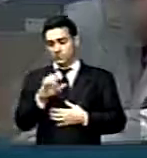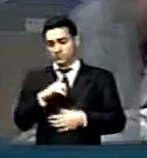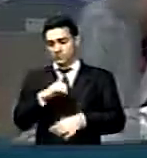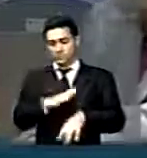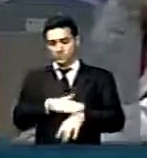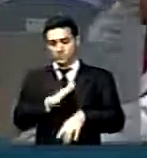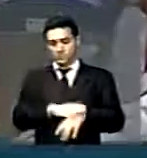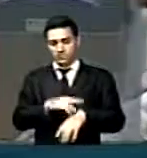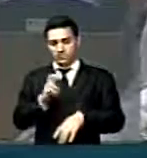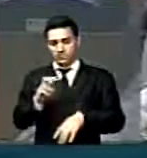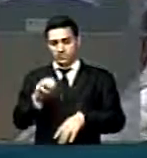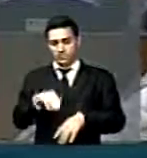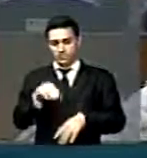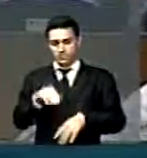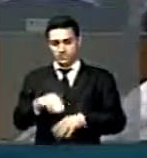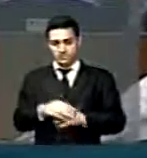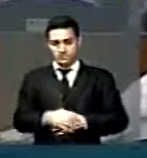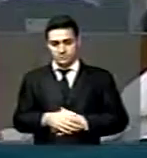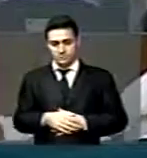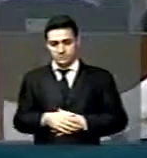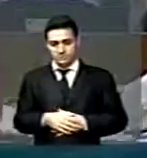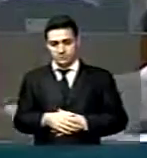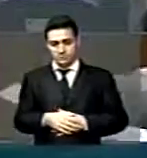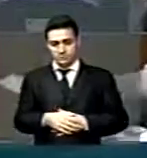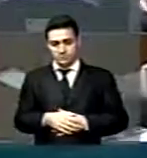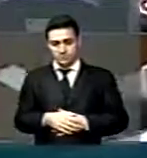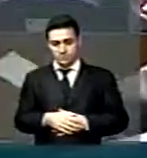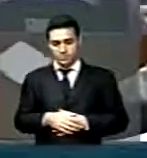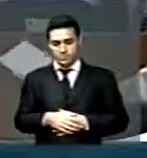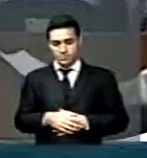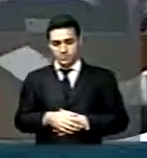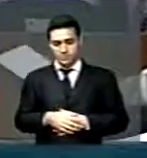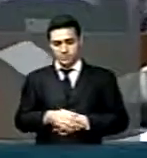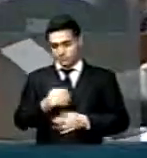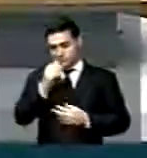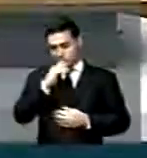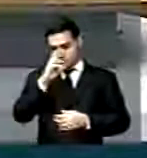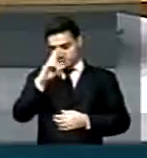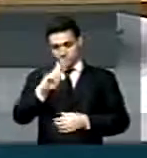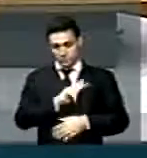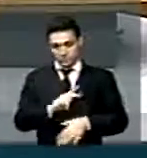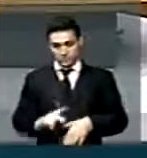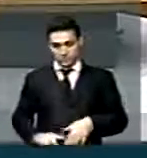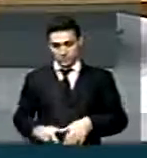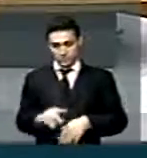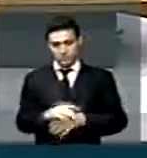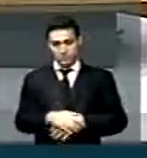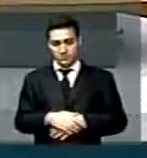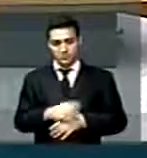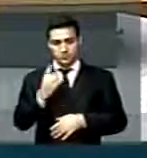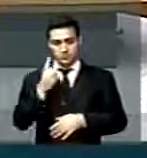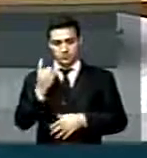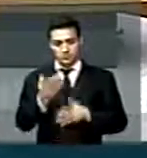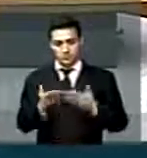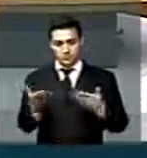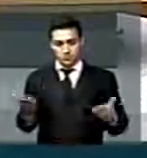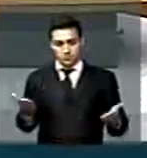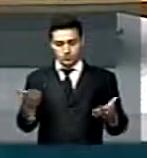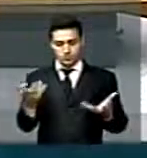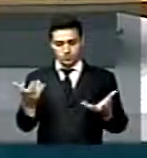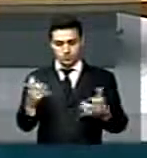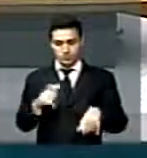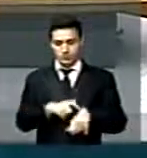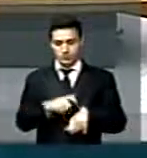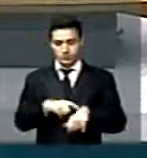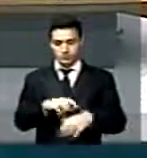...põe cinco minutos da tribuna. Senhor Presidente, senhoras e senhores deputados, queria usar o